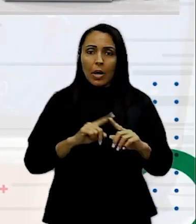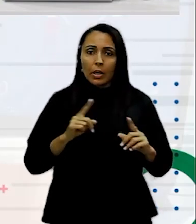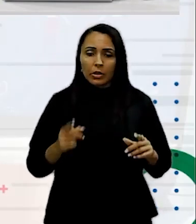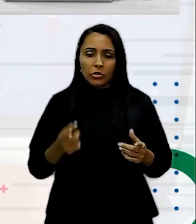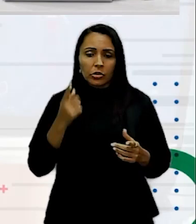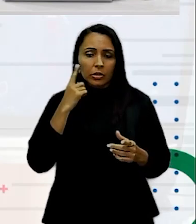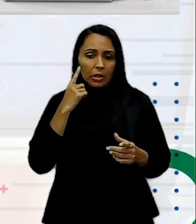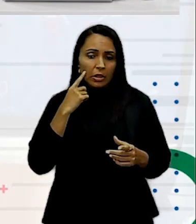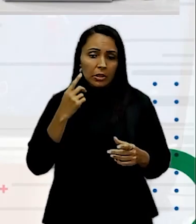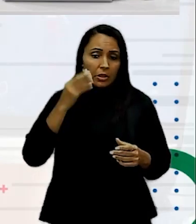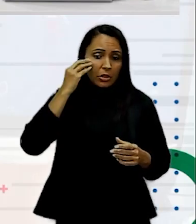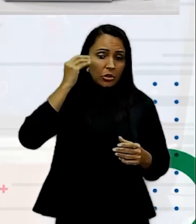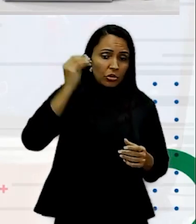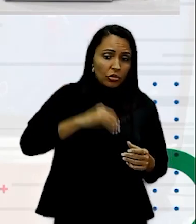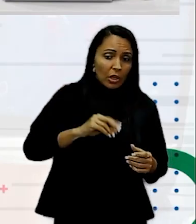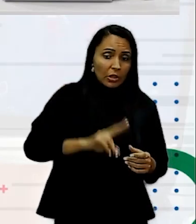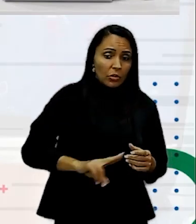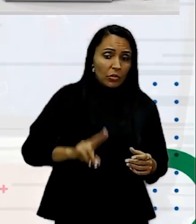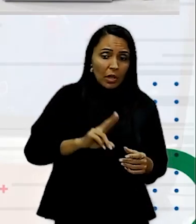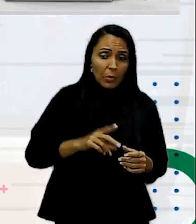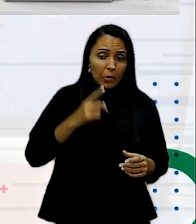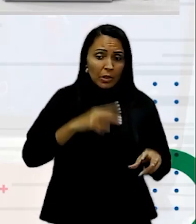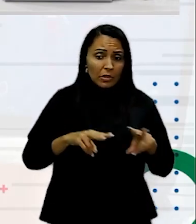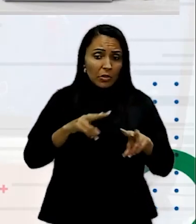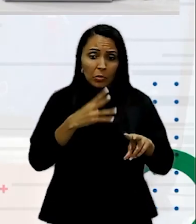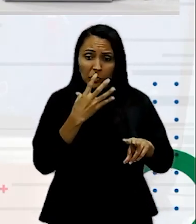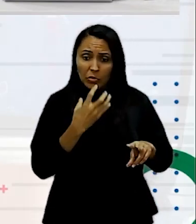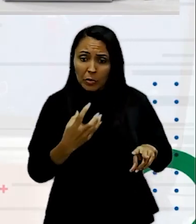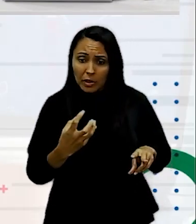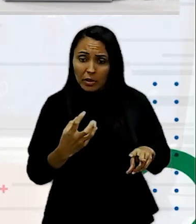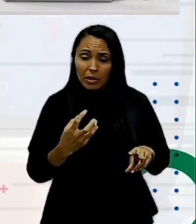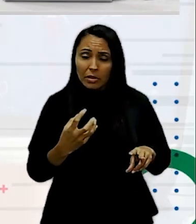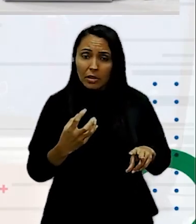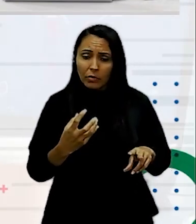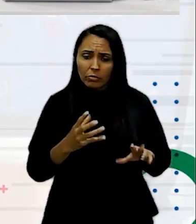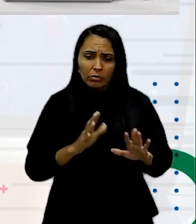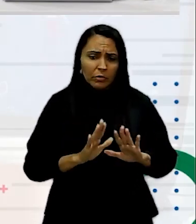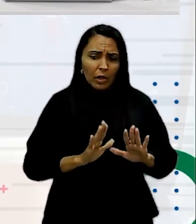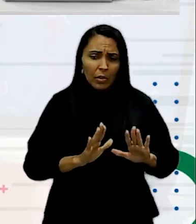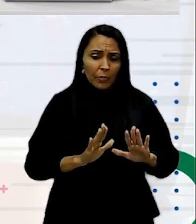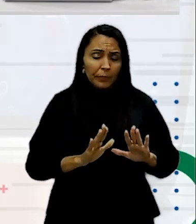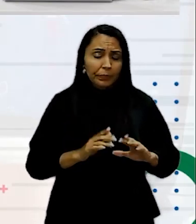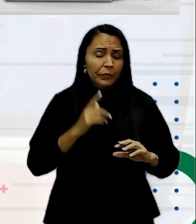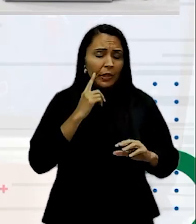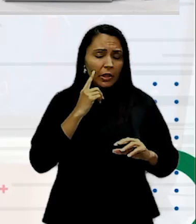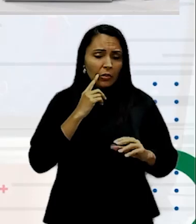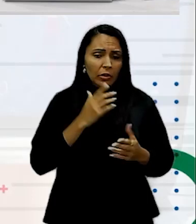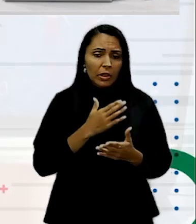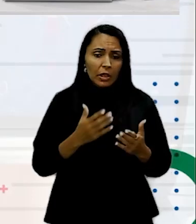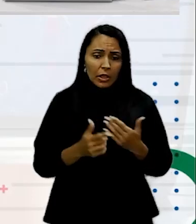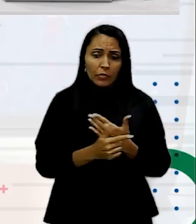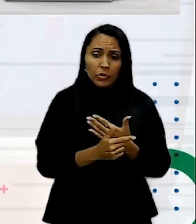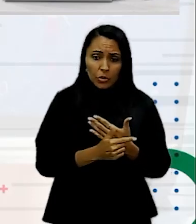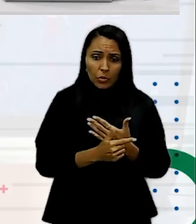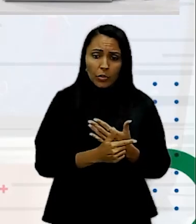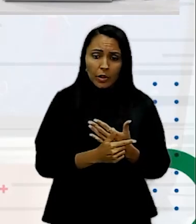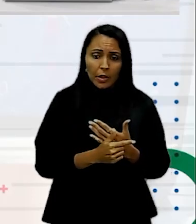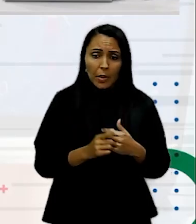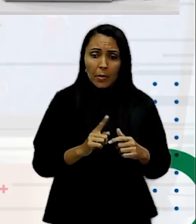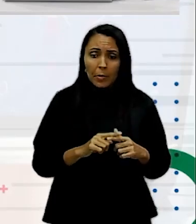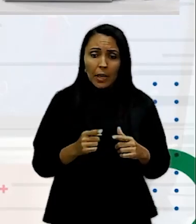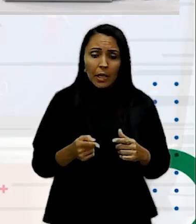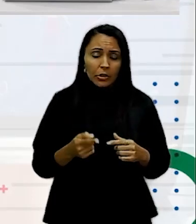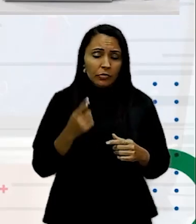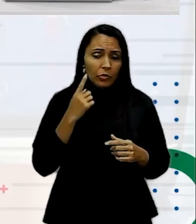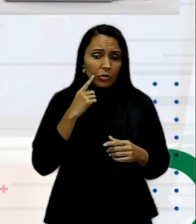você vai Desistir de usar Só porque Eles não são Visualmente atrativos Então Digamos que Ele funcione Mas você Não